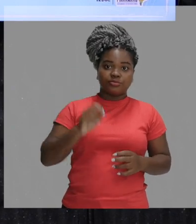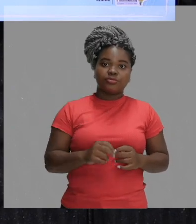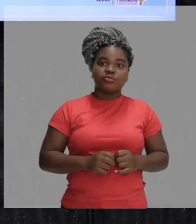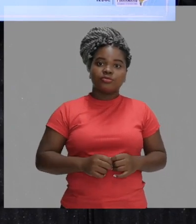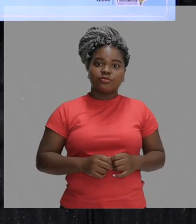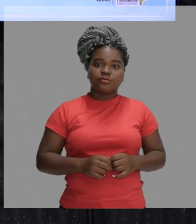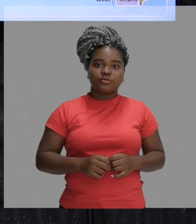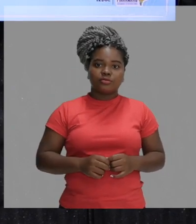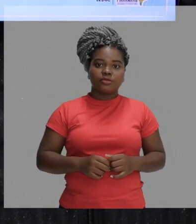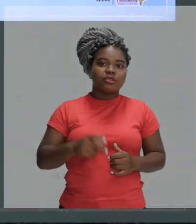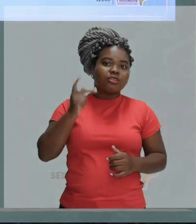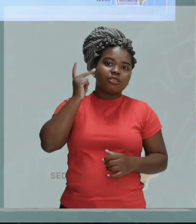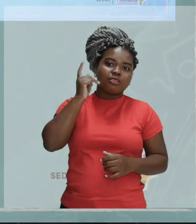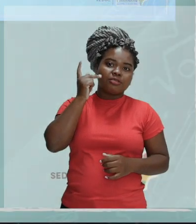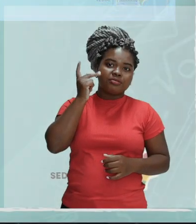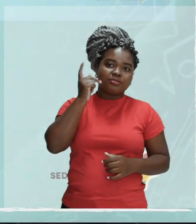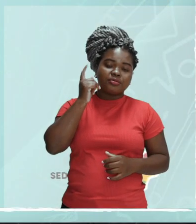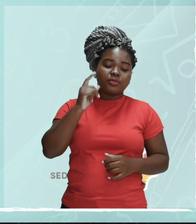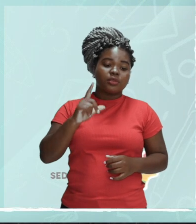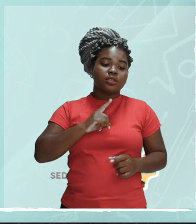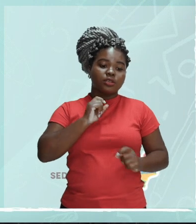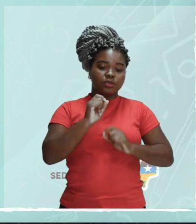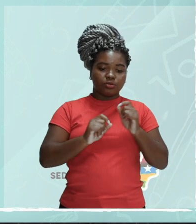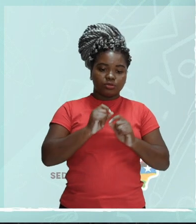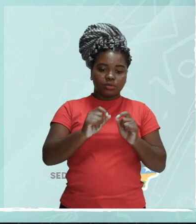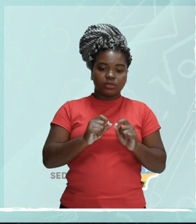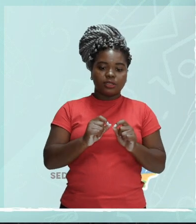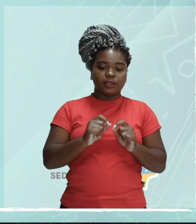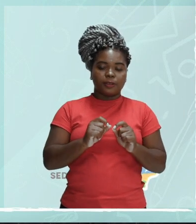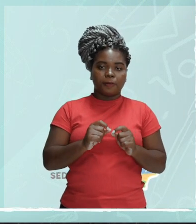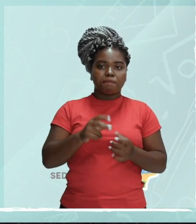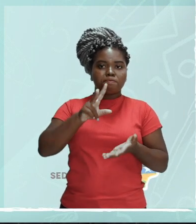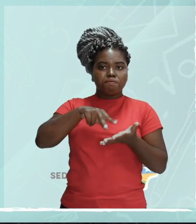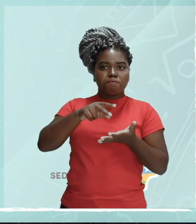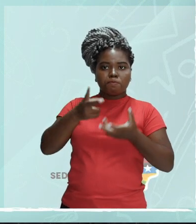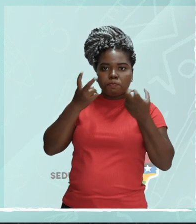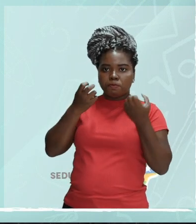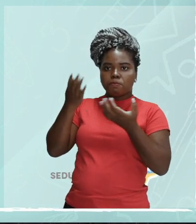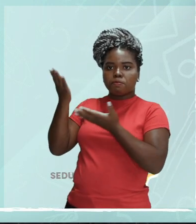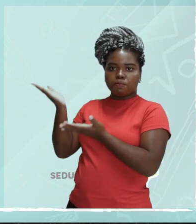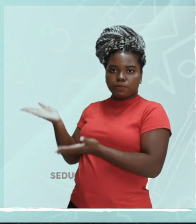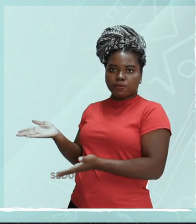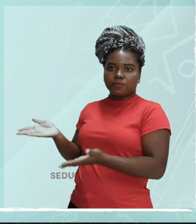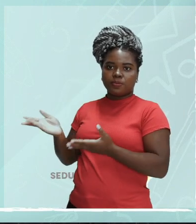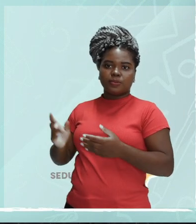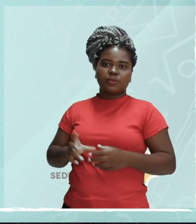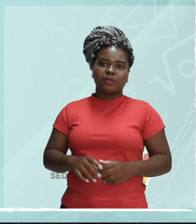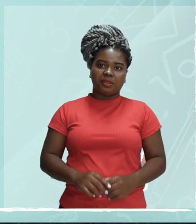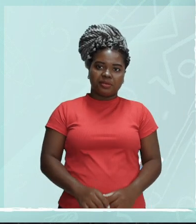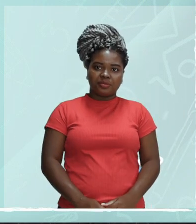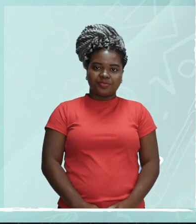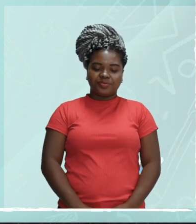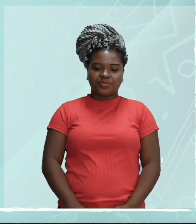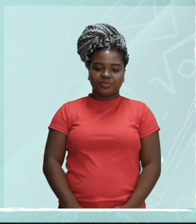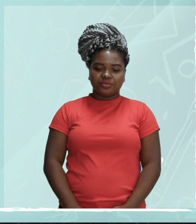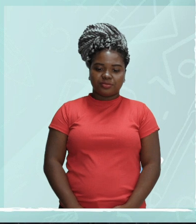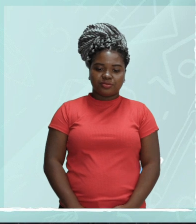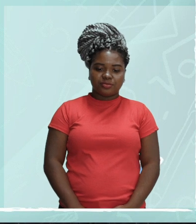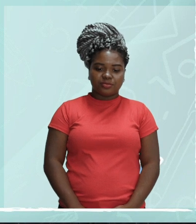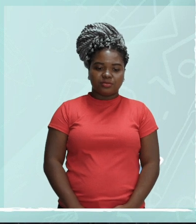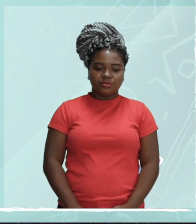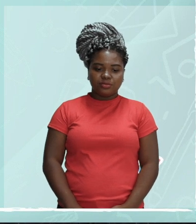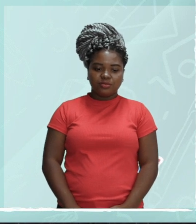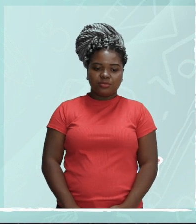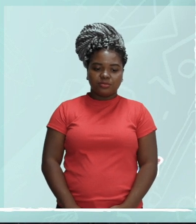que diz o seguinte, quando dois ou mais raios de luz vindos de fontes diferentes se cruzam,